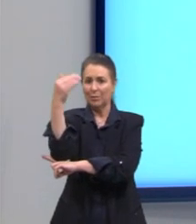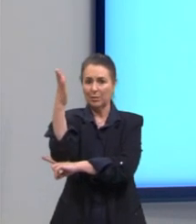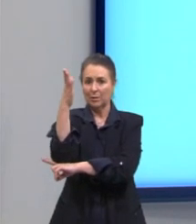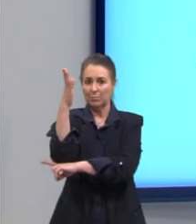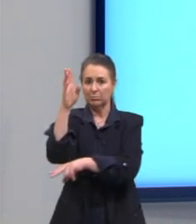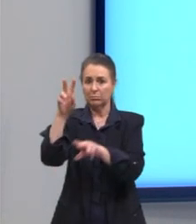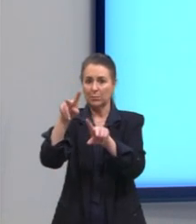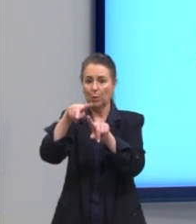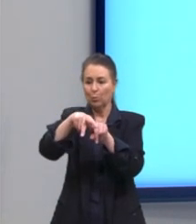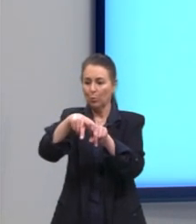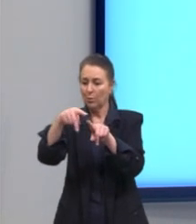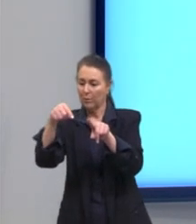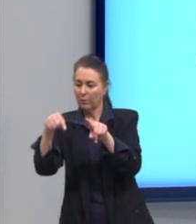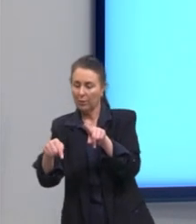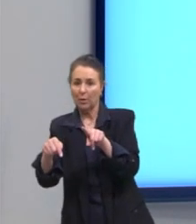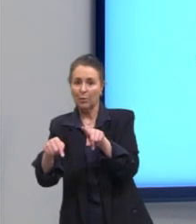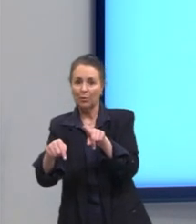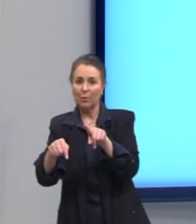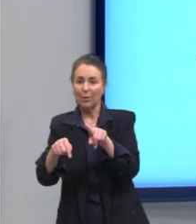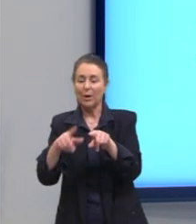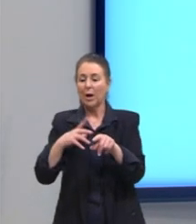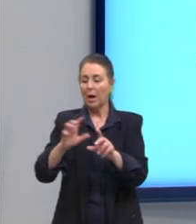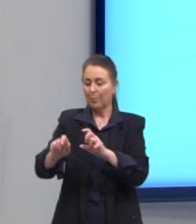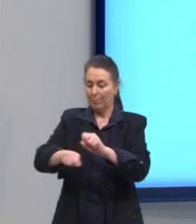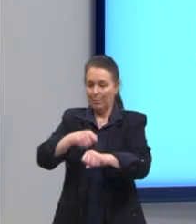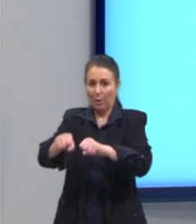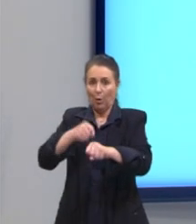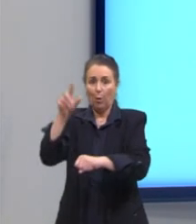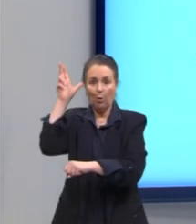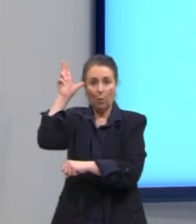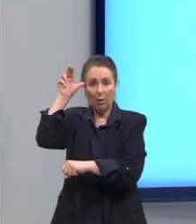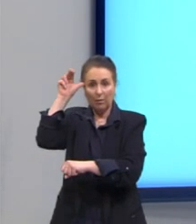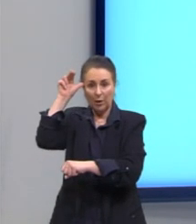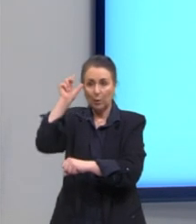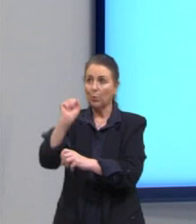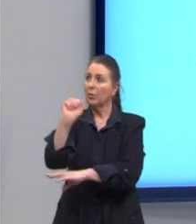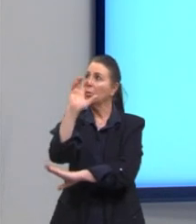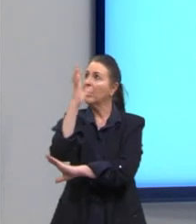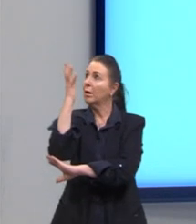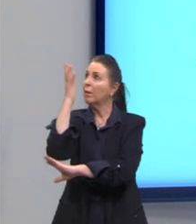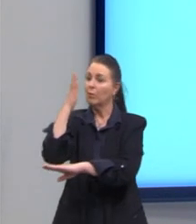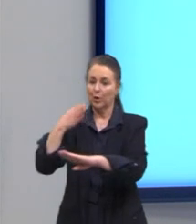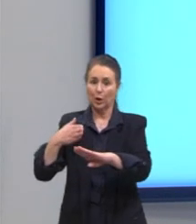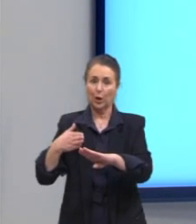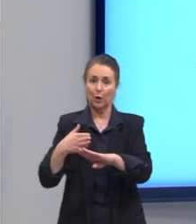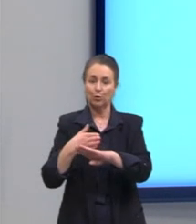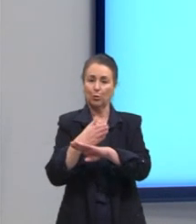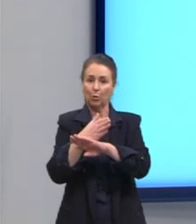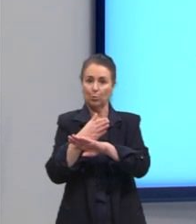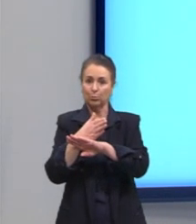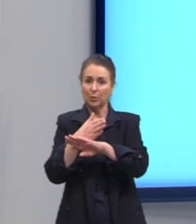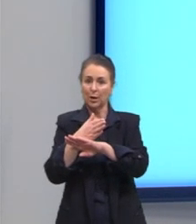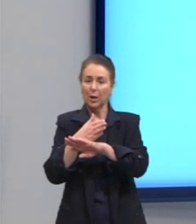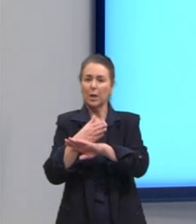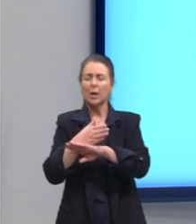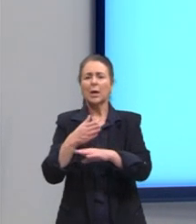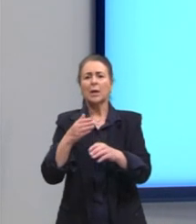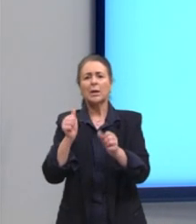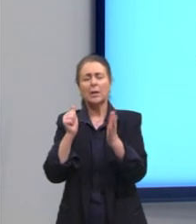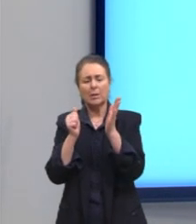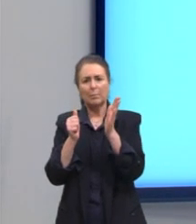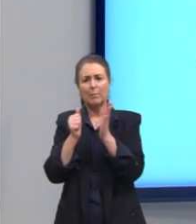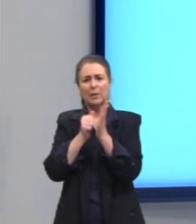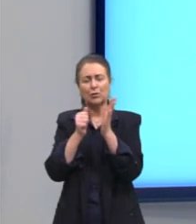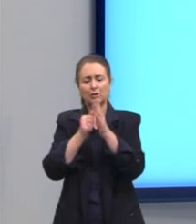na frente da venda do Nicolau, amarrou o alazão no tronco de um cinamomo, entrou arrastando as esporas, batendo na